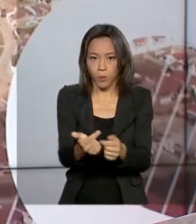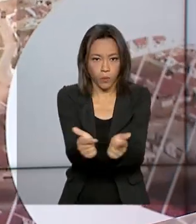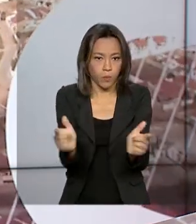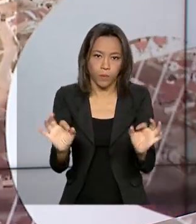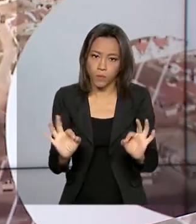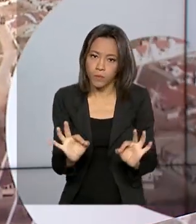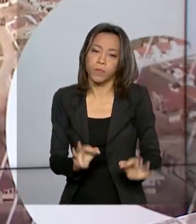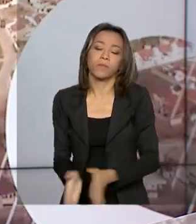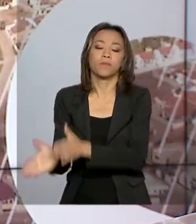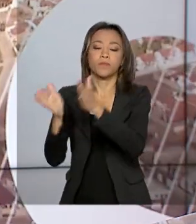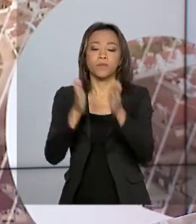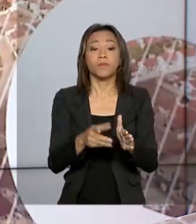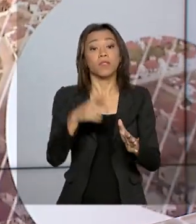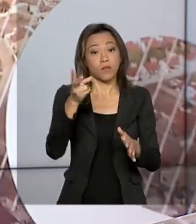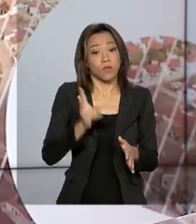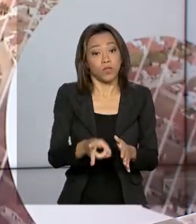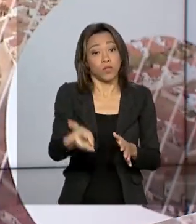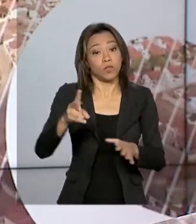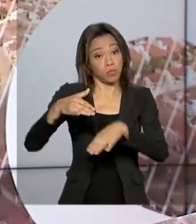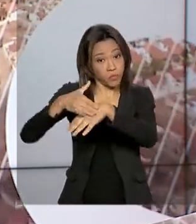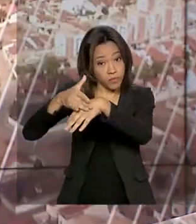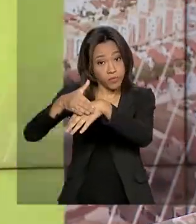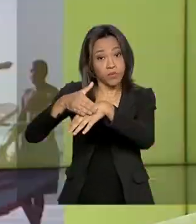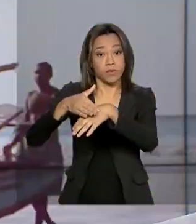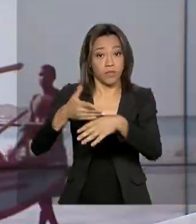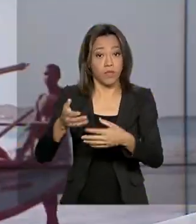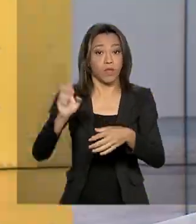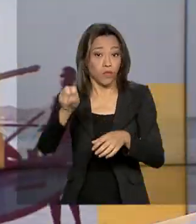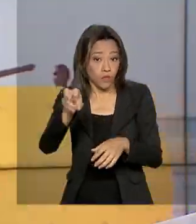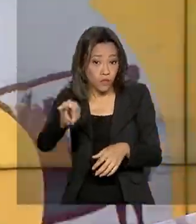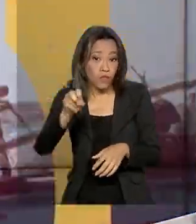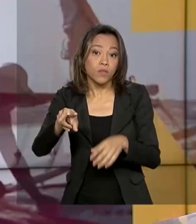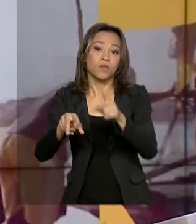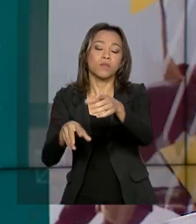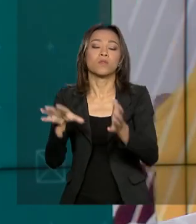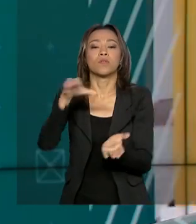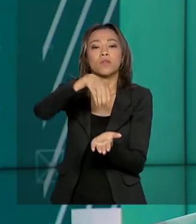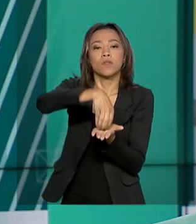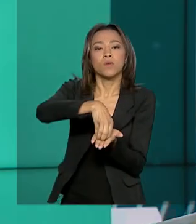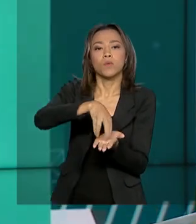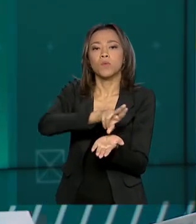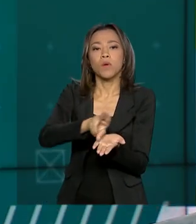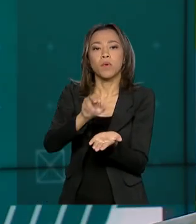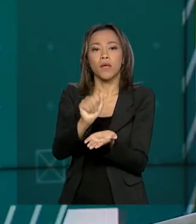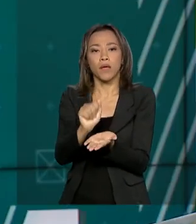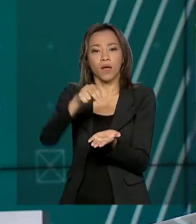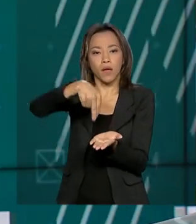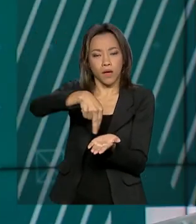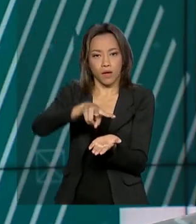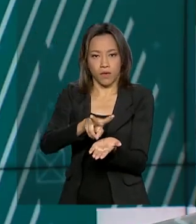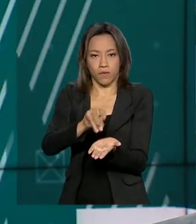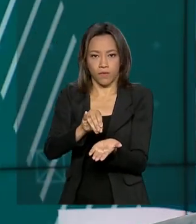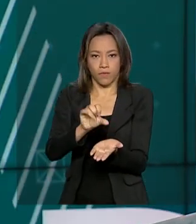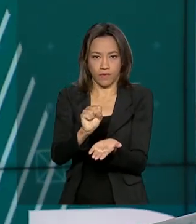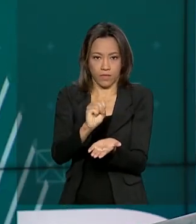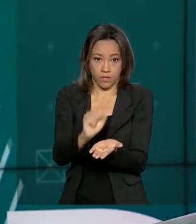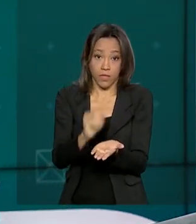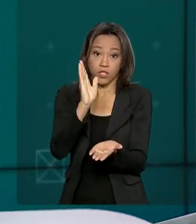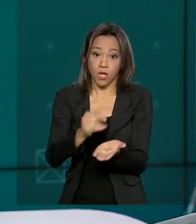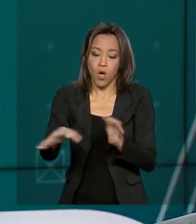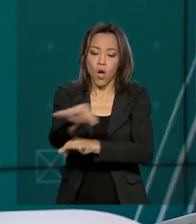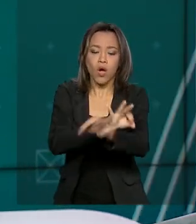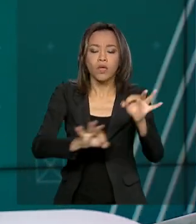Ainda sobre o coronavírus, a Anvisa, a Agência Nacional de Vigilância Sanitária, promoveu um encontro com representantes de